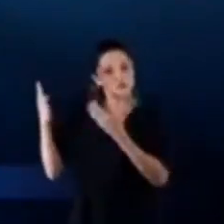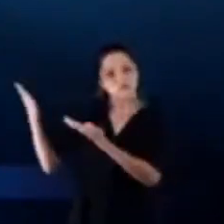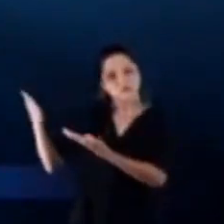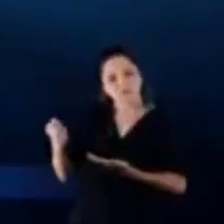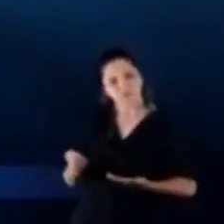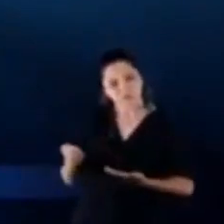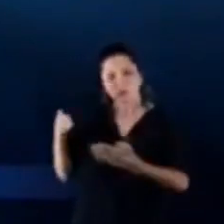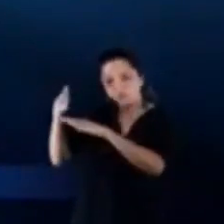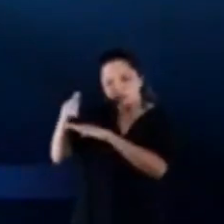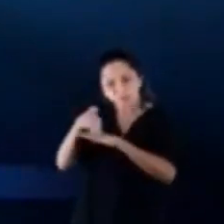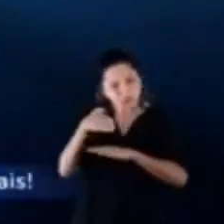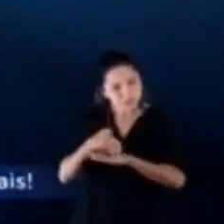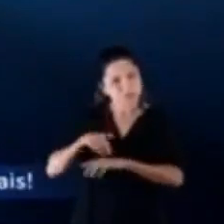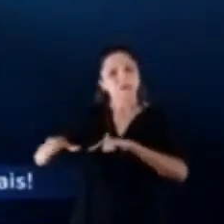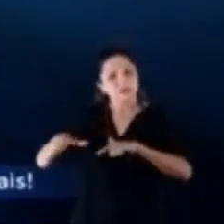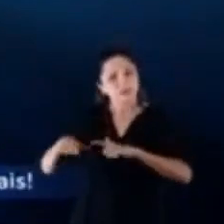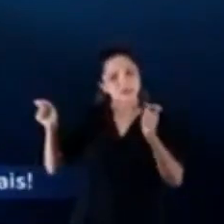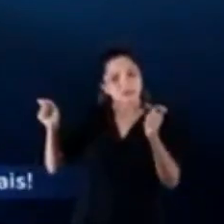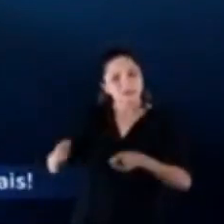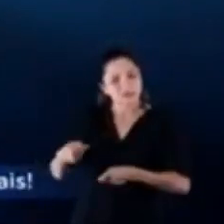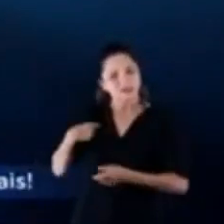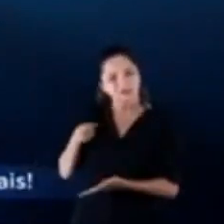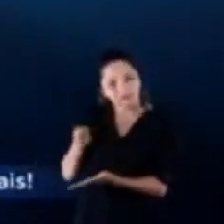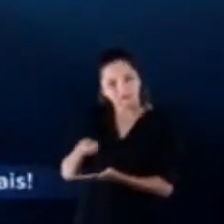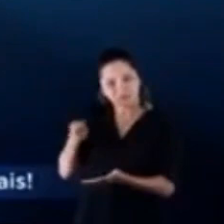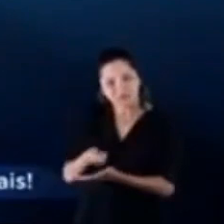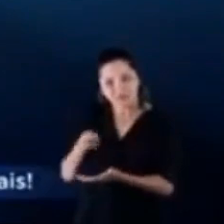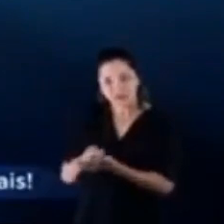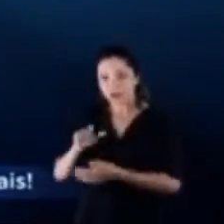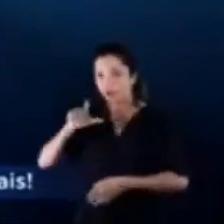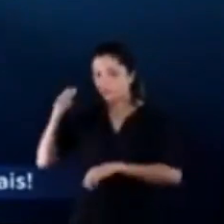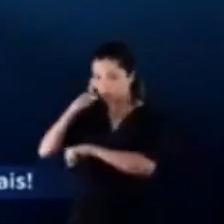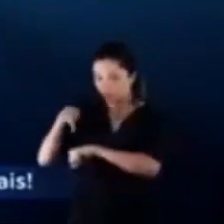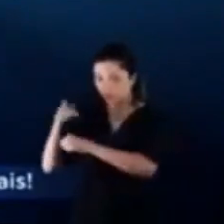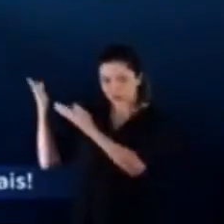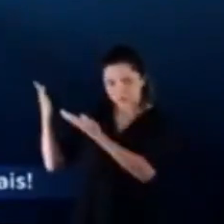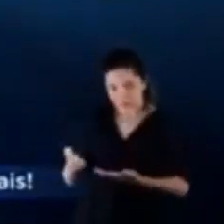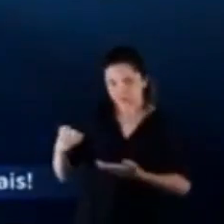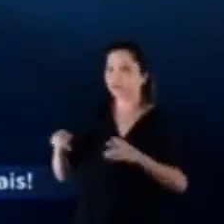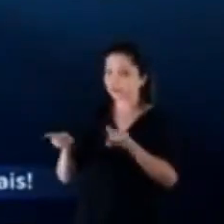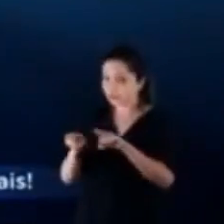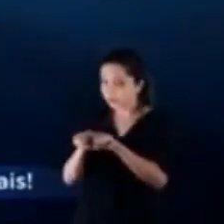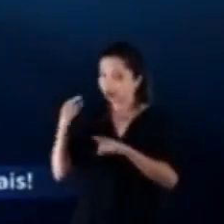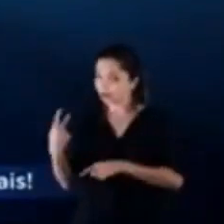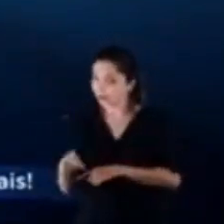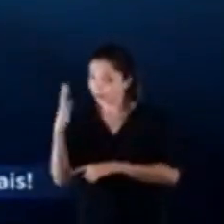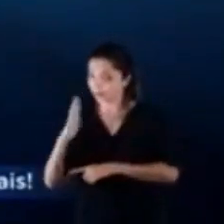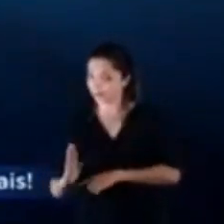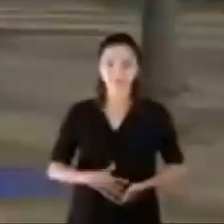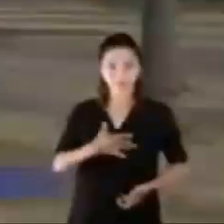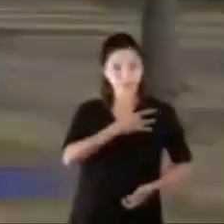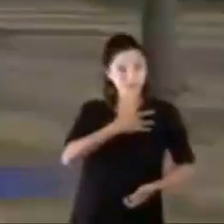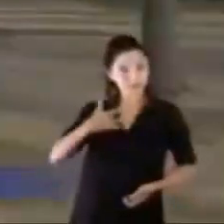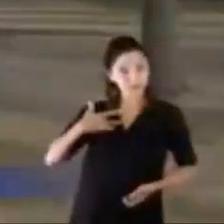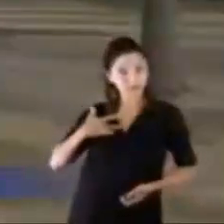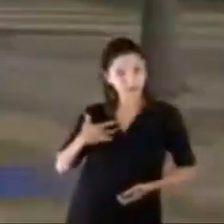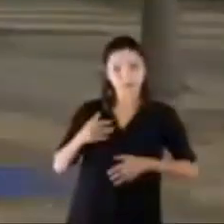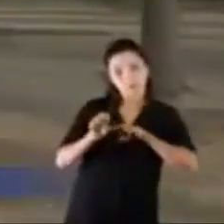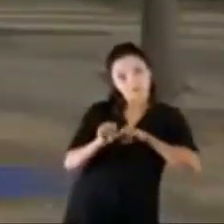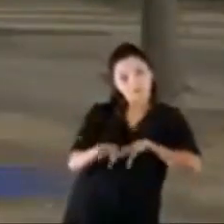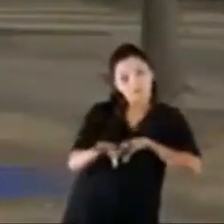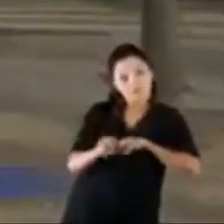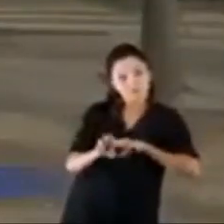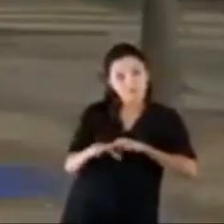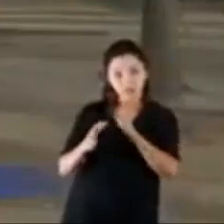emprego. É nossa vocação. Por isso minha permanente luta para trazer mais turistas, nacionais e internacionais. Falência na